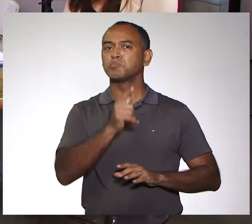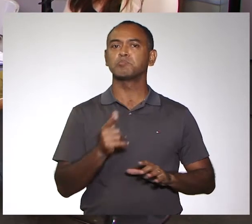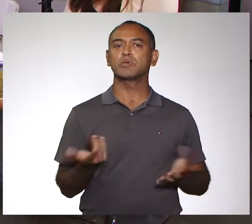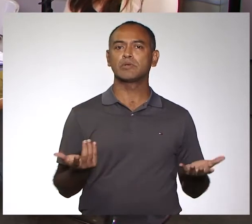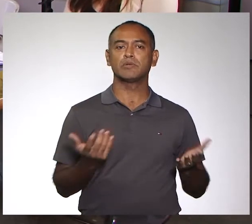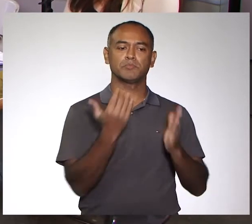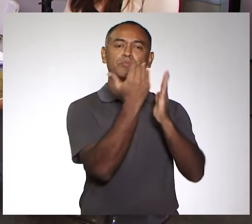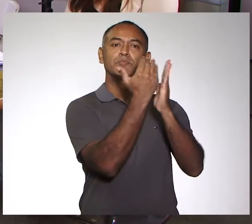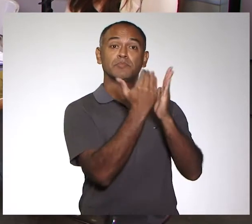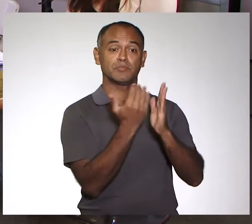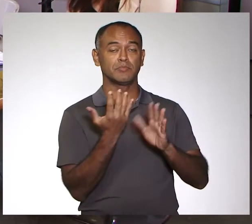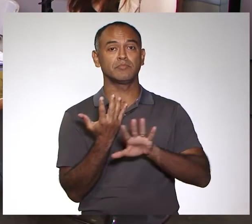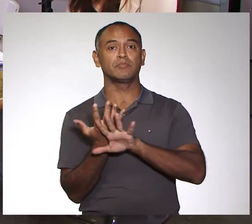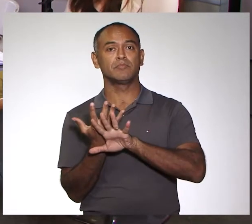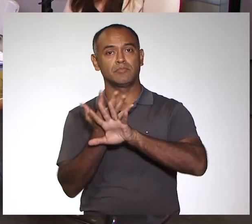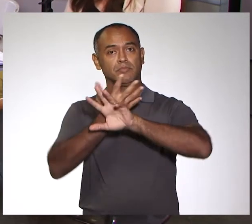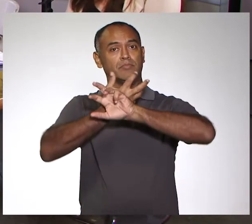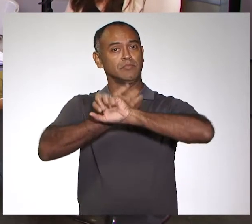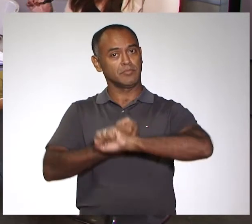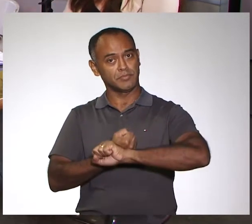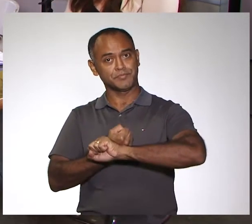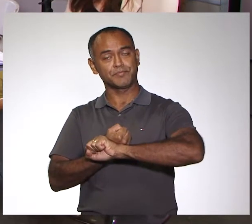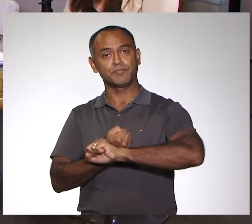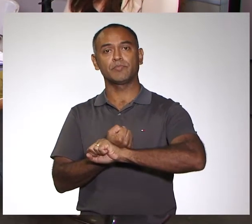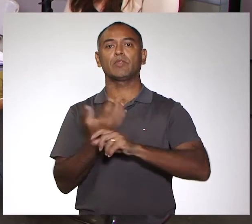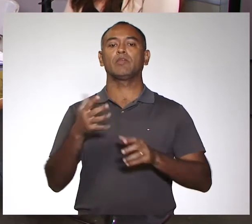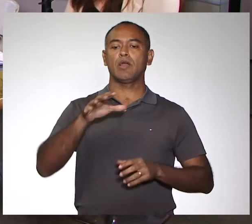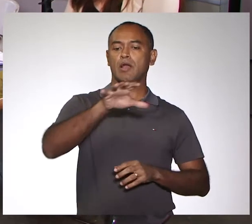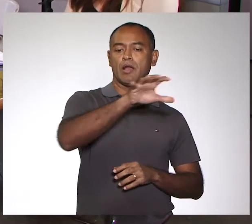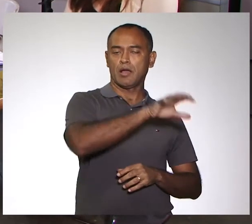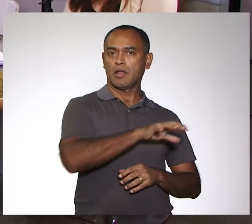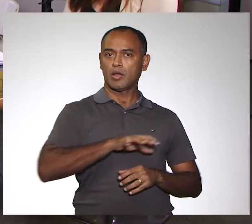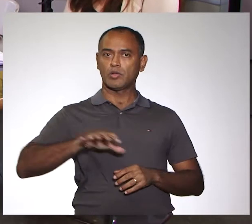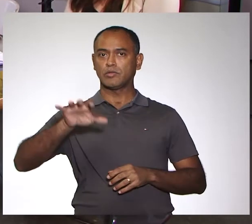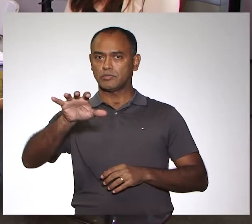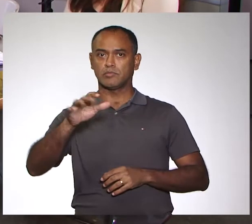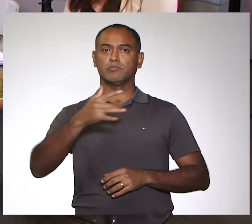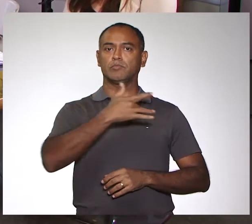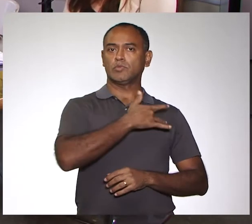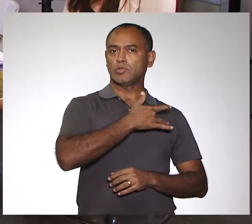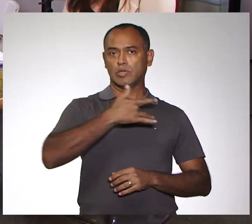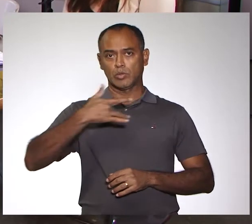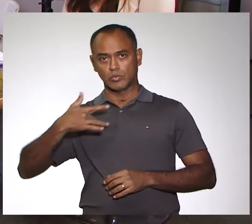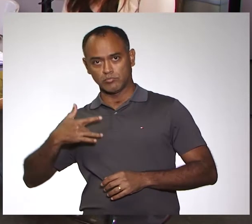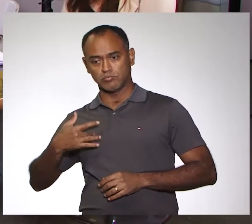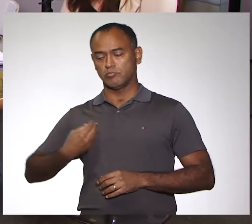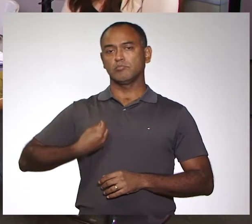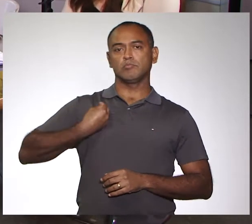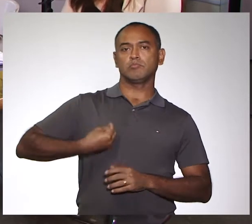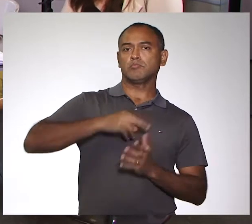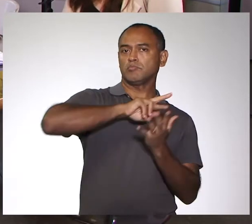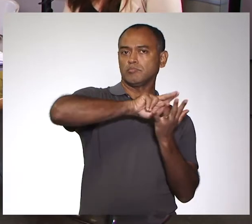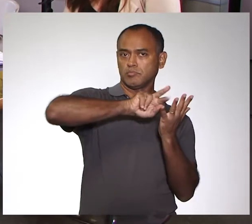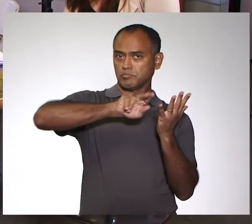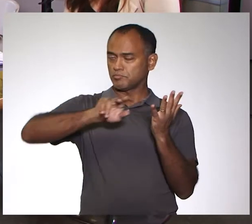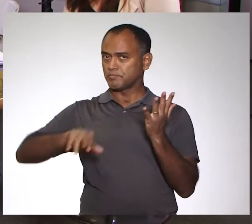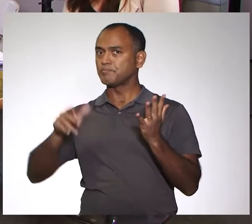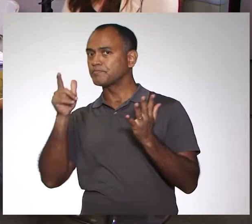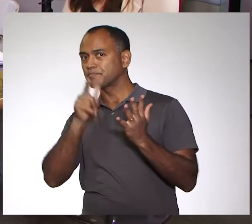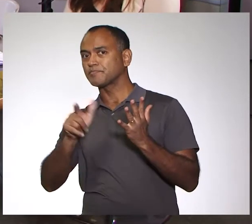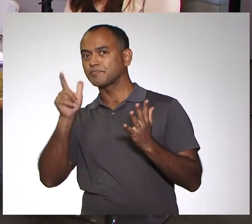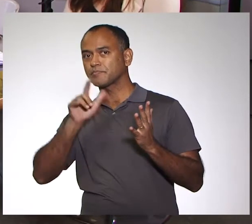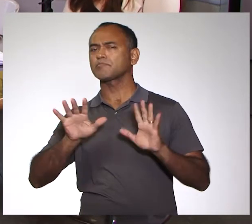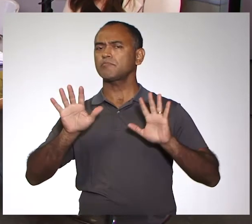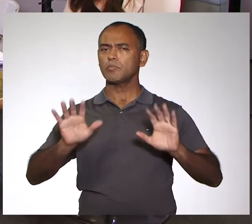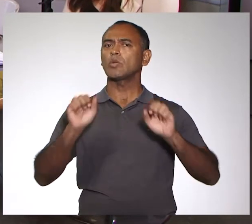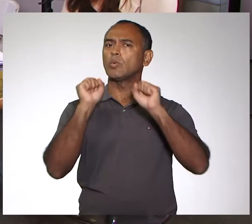interdisciplinar, com a área de concentração em saúde, meio ambiente e biodiversidade. Então, muitos profissionais